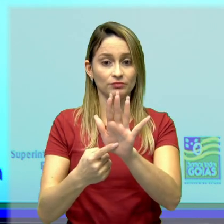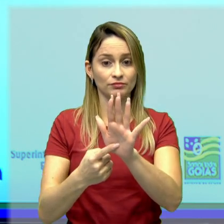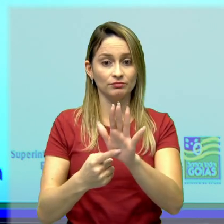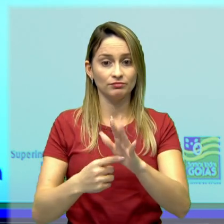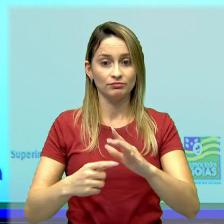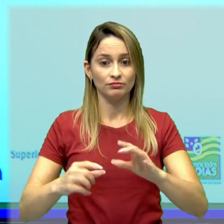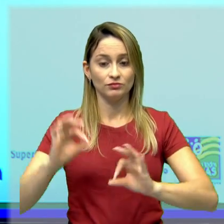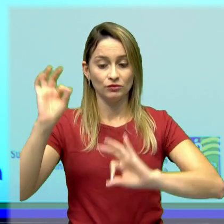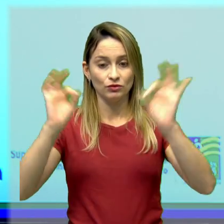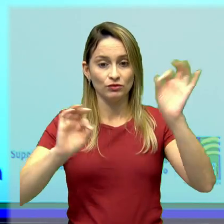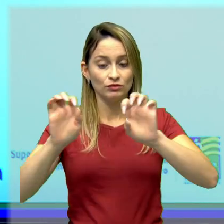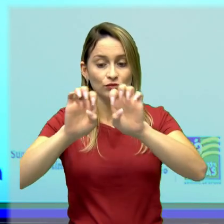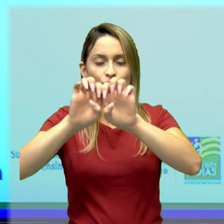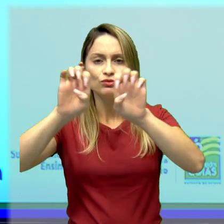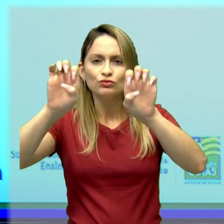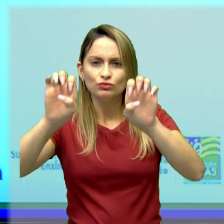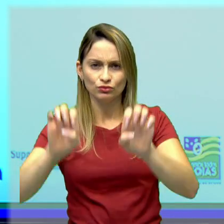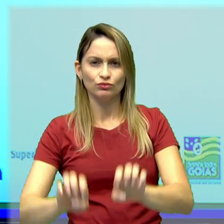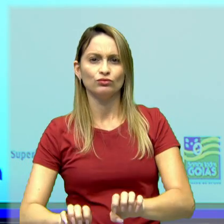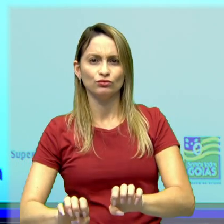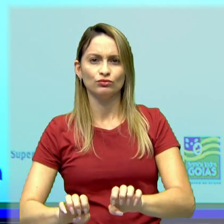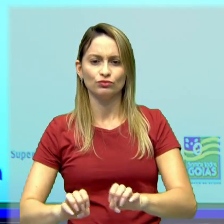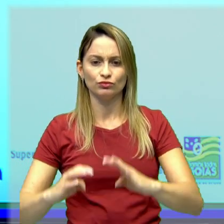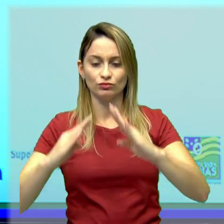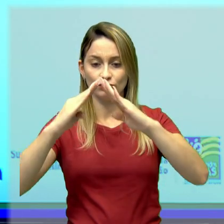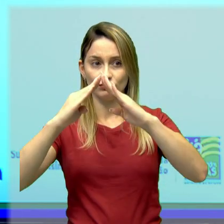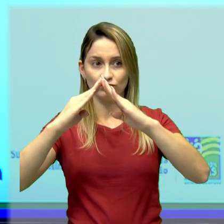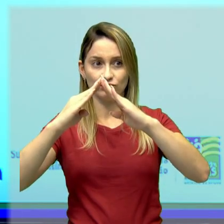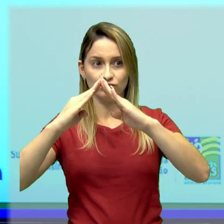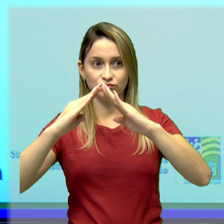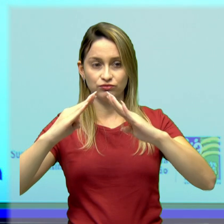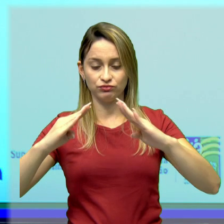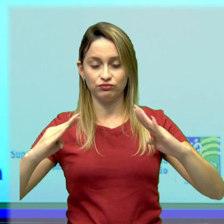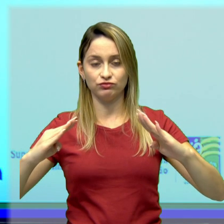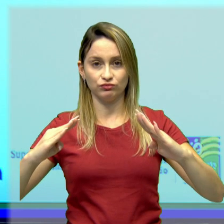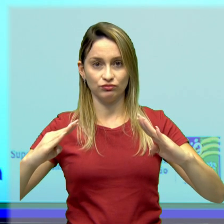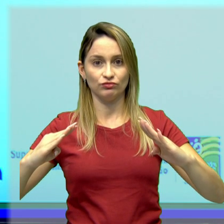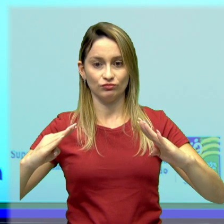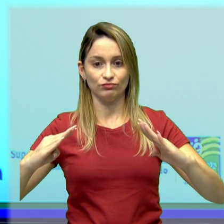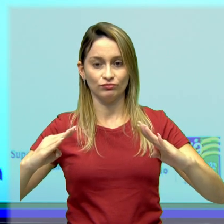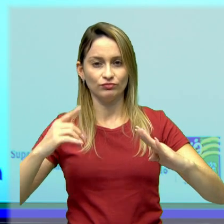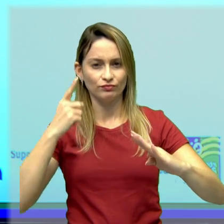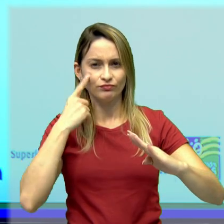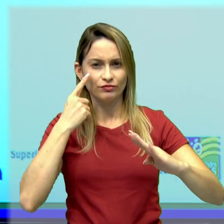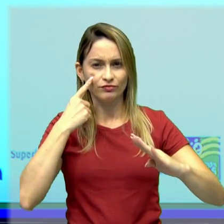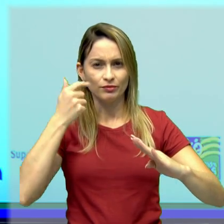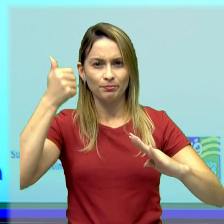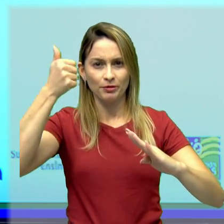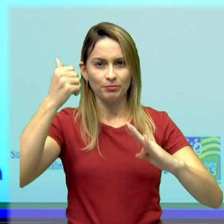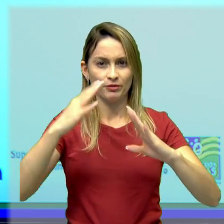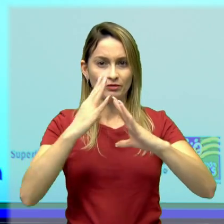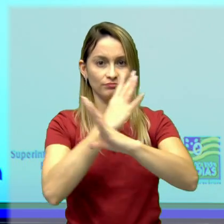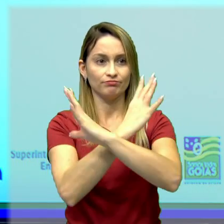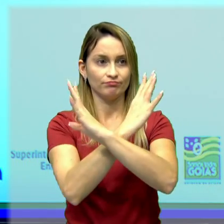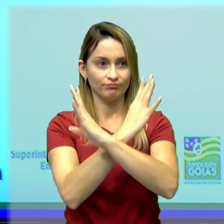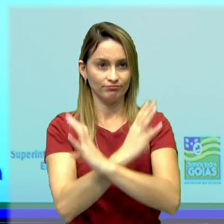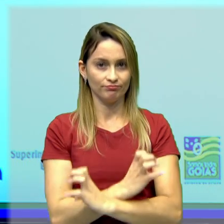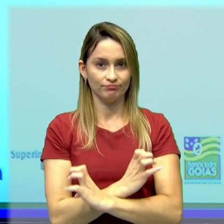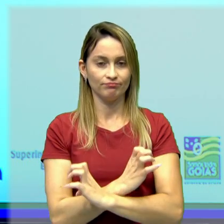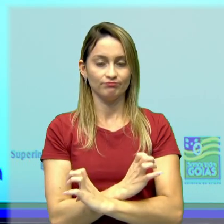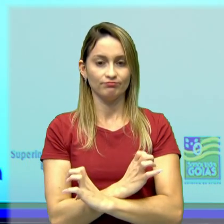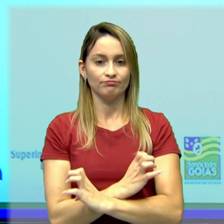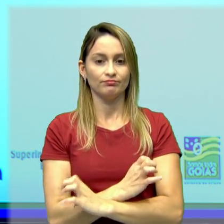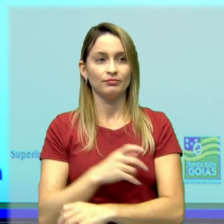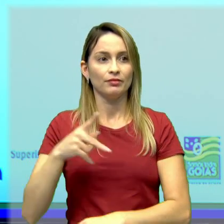espartanos no topo da pirâmide. No processo médio da pirâmide, a gente tem os periódicos